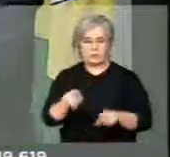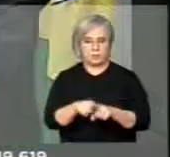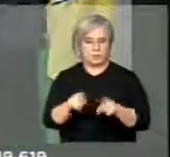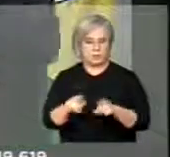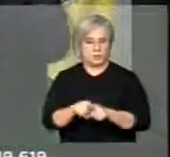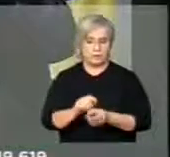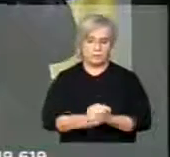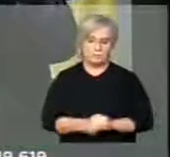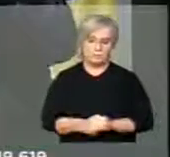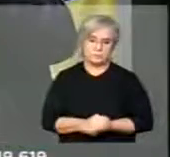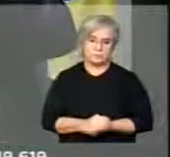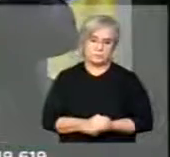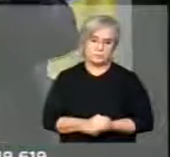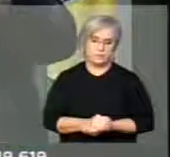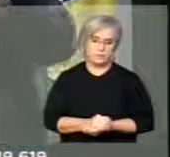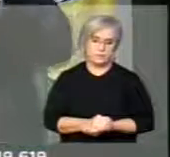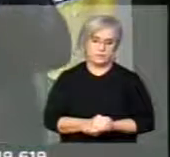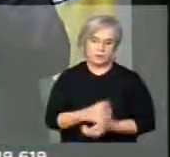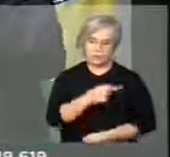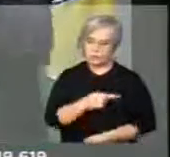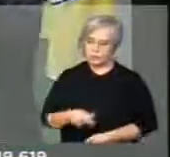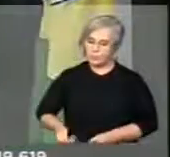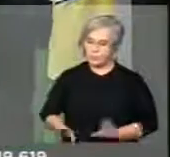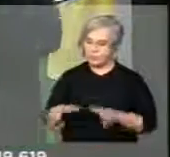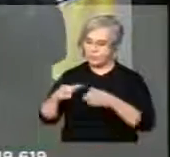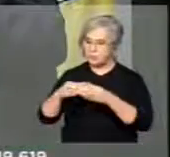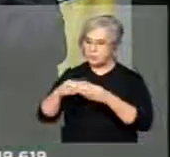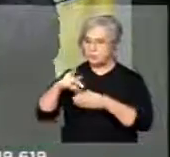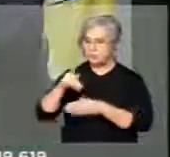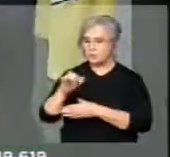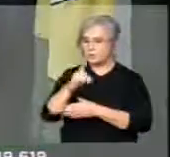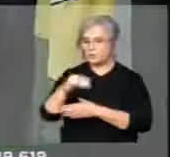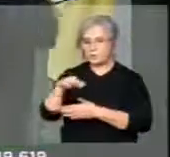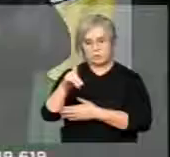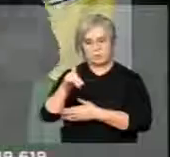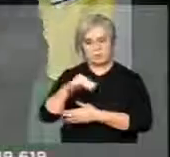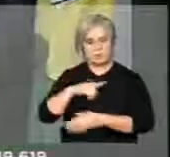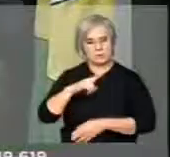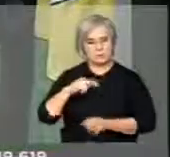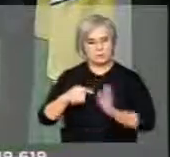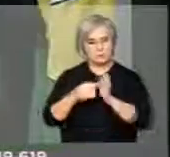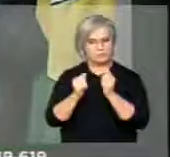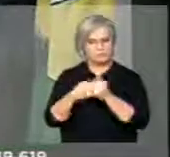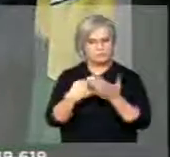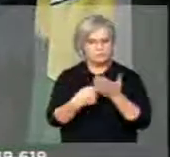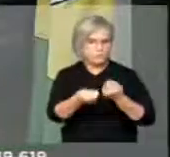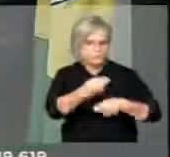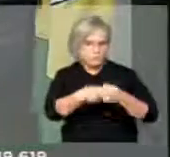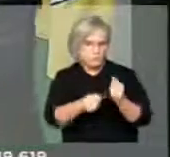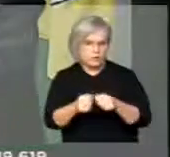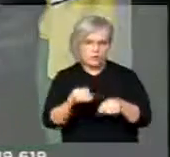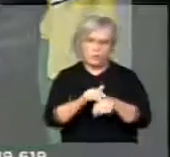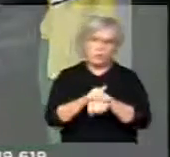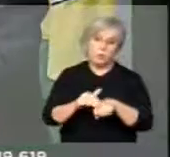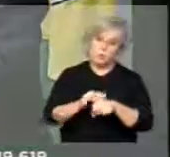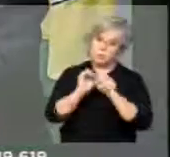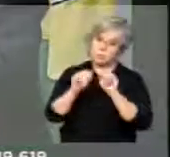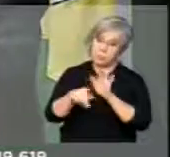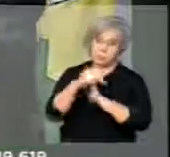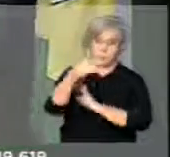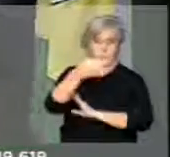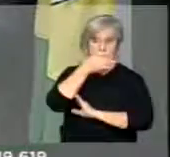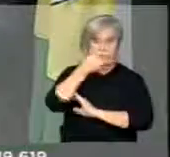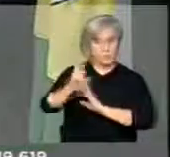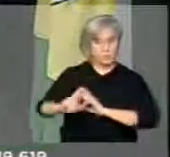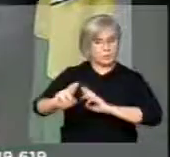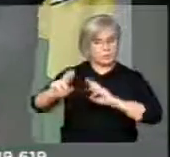bancada. O presidente do partido tem que se posicionar, estamos conversando, logicamente que ele pode ter a posição dele.